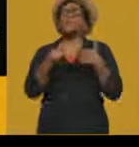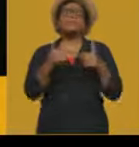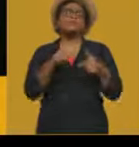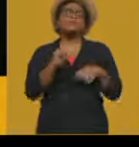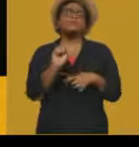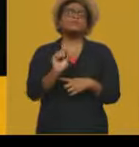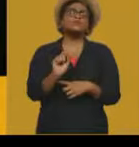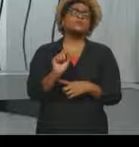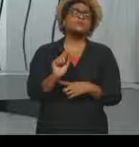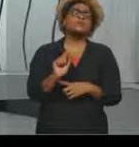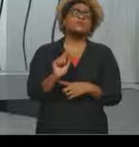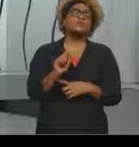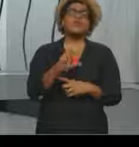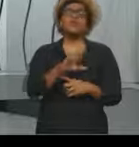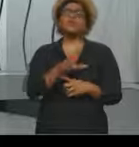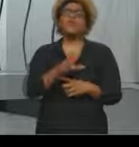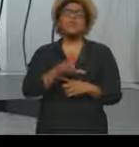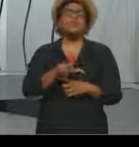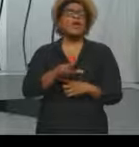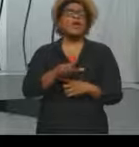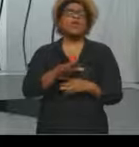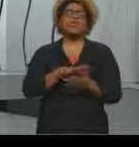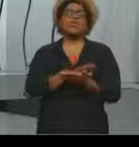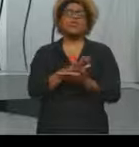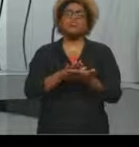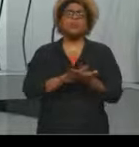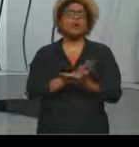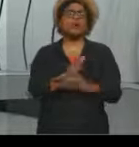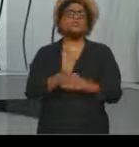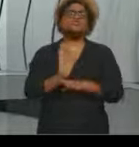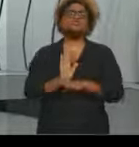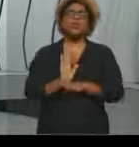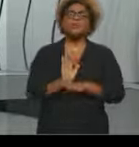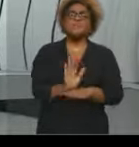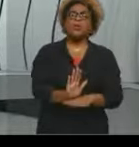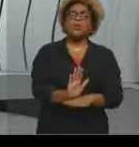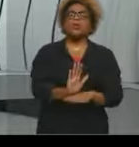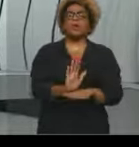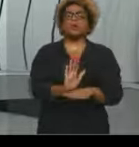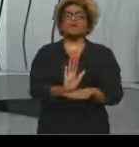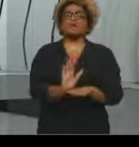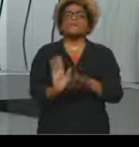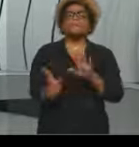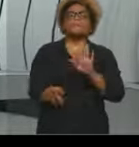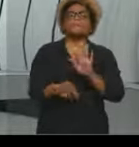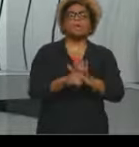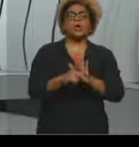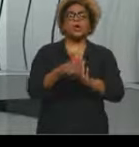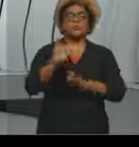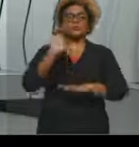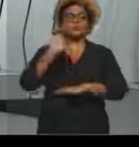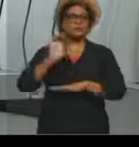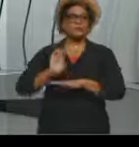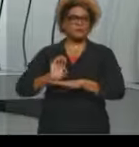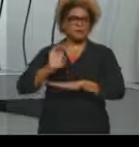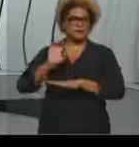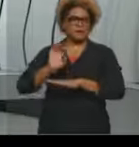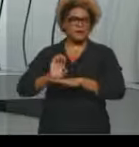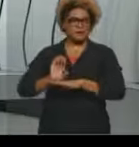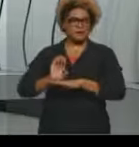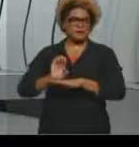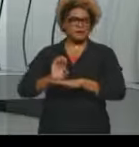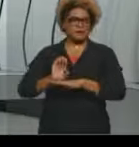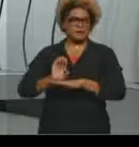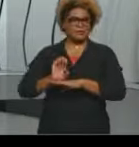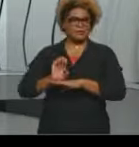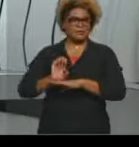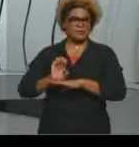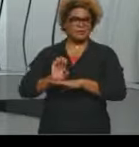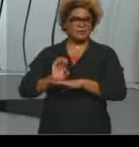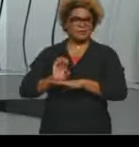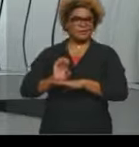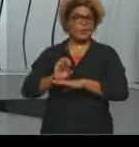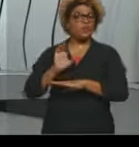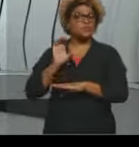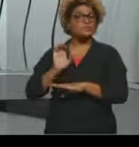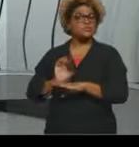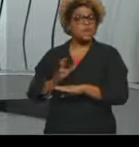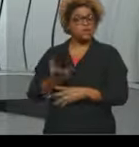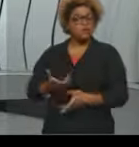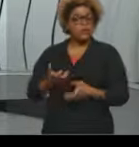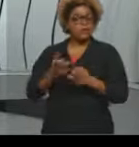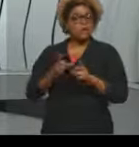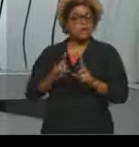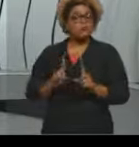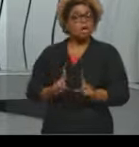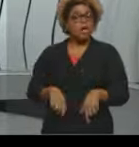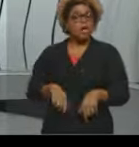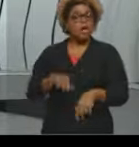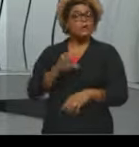apoio, de auxílio, né, do Estado. Eles são percebidos como um direito, né, você não